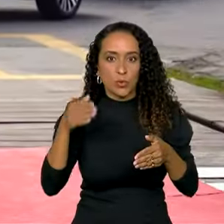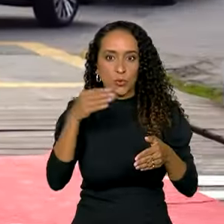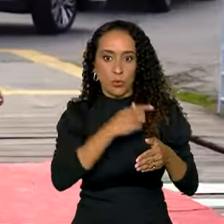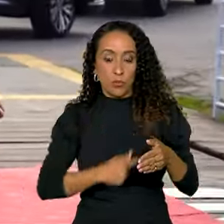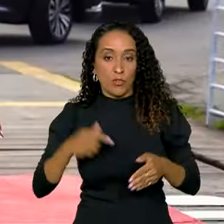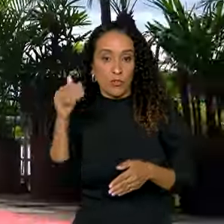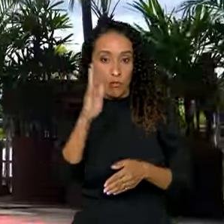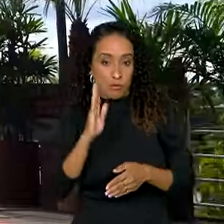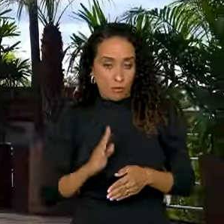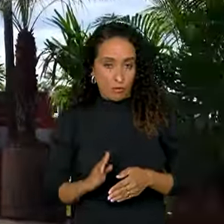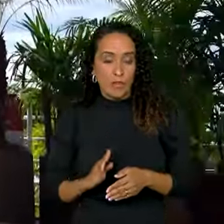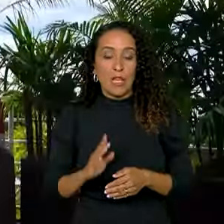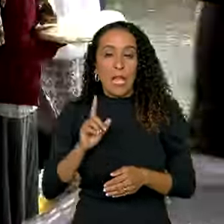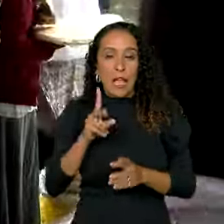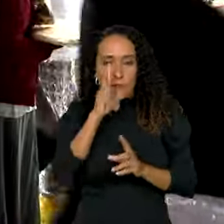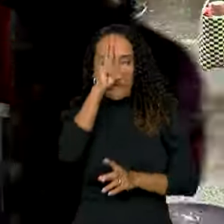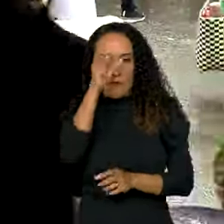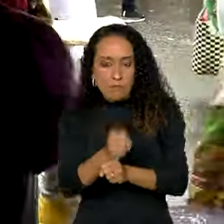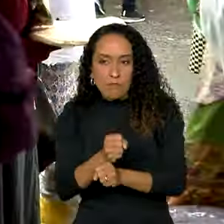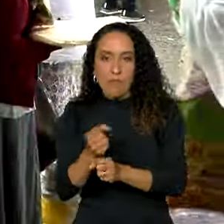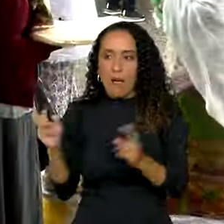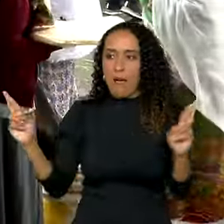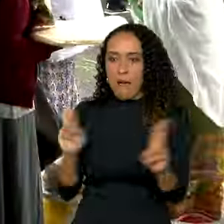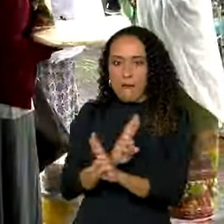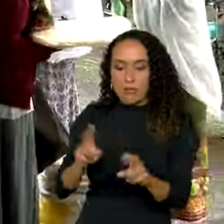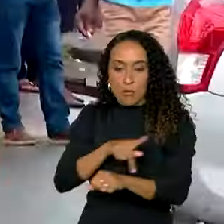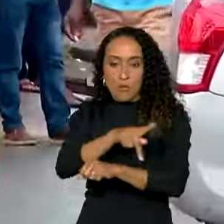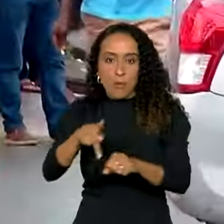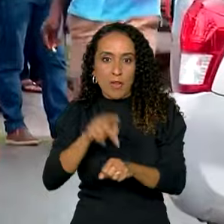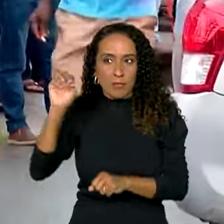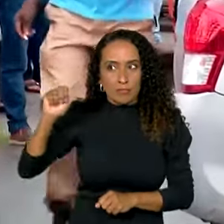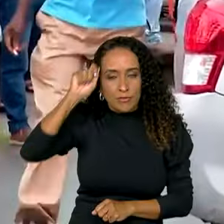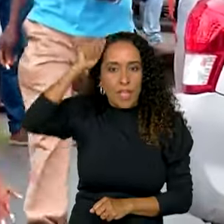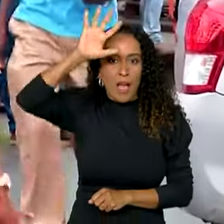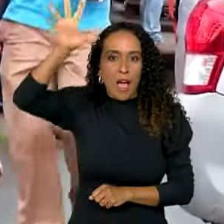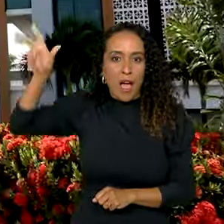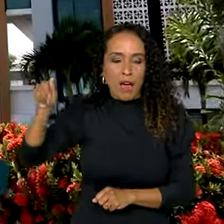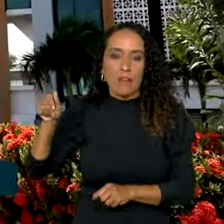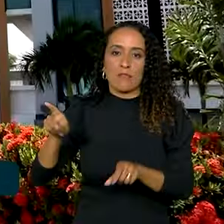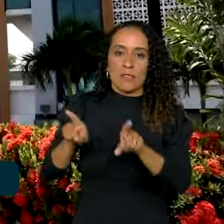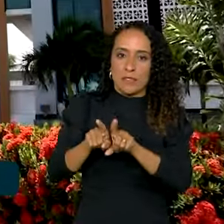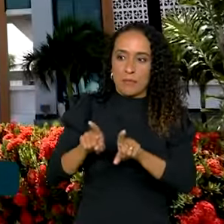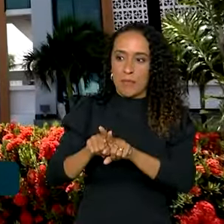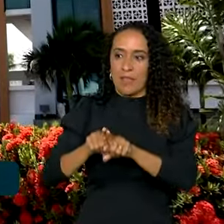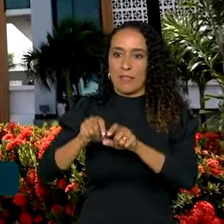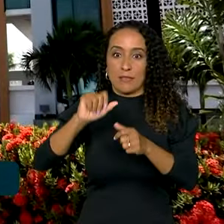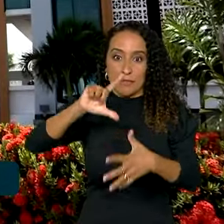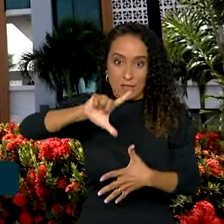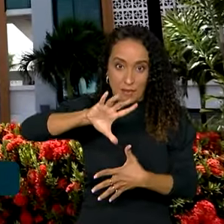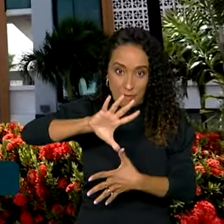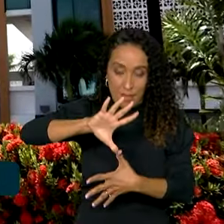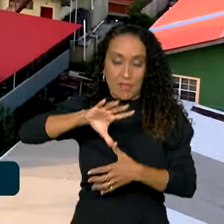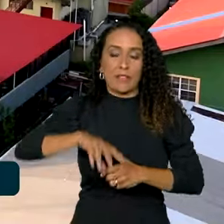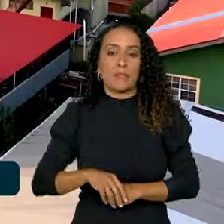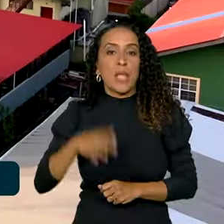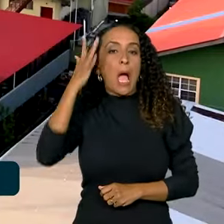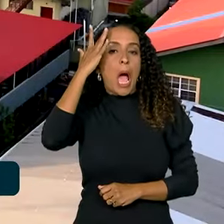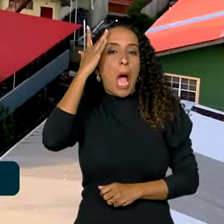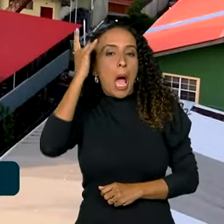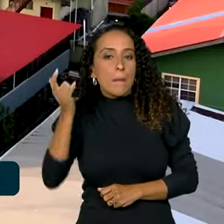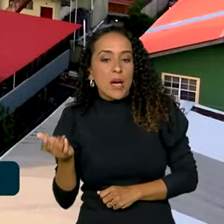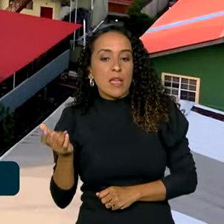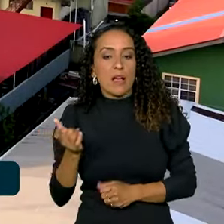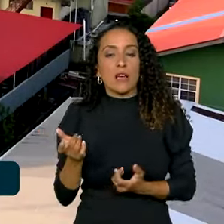volta para fortalecer as relações com os países da África e das Américas. Amanhã Lula desembarca em Georgetown,